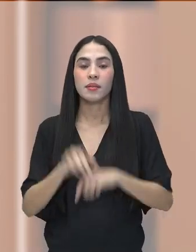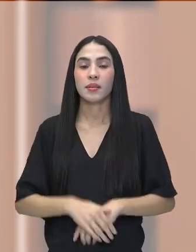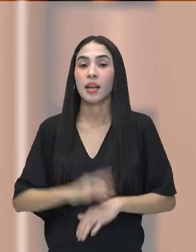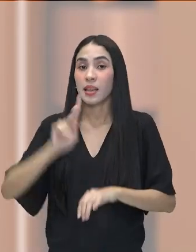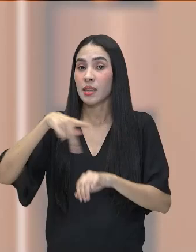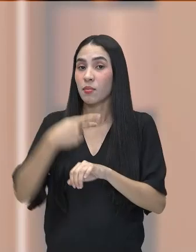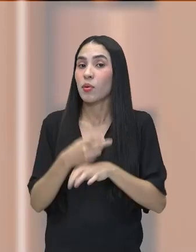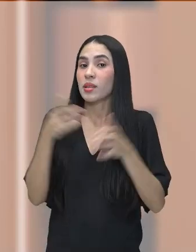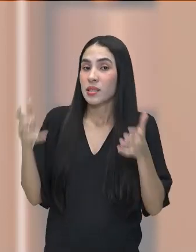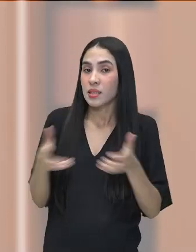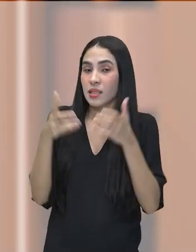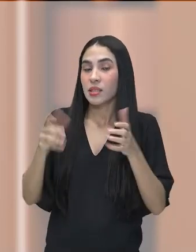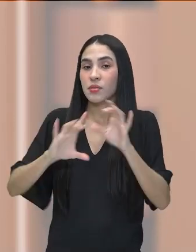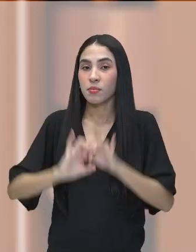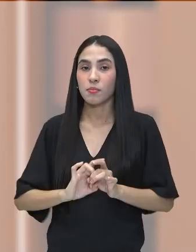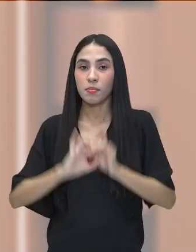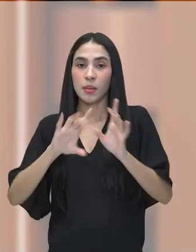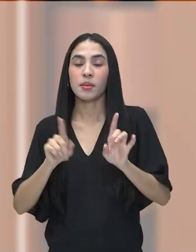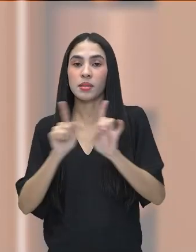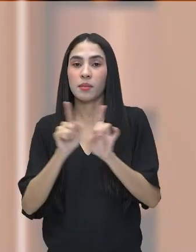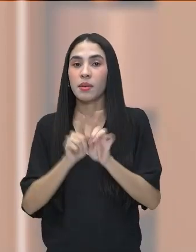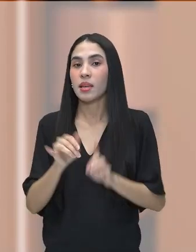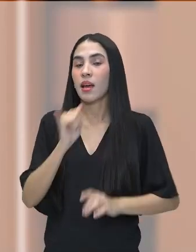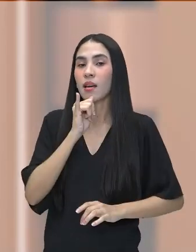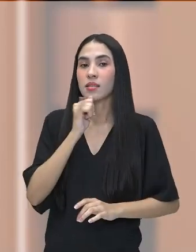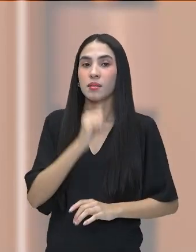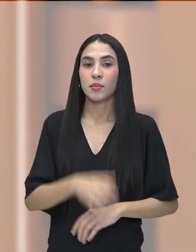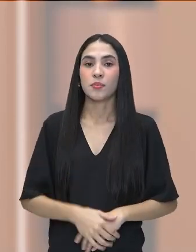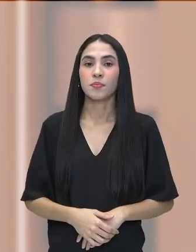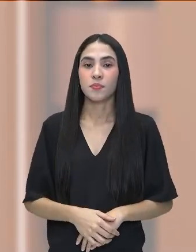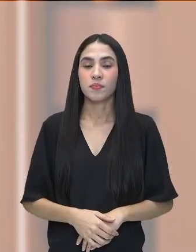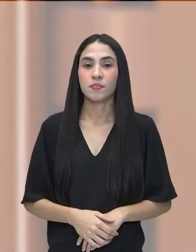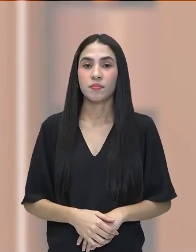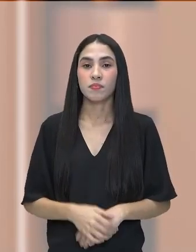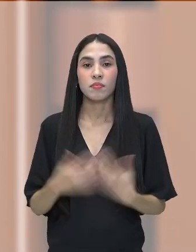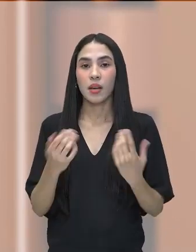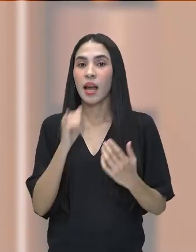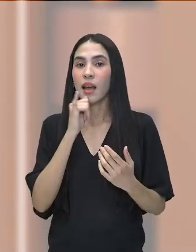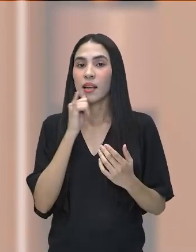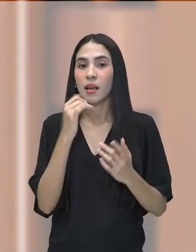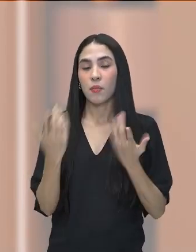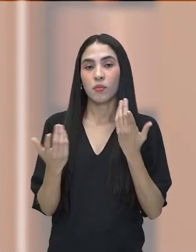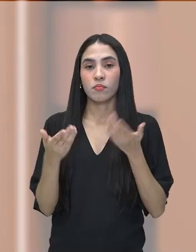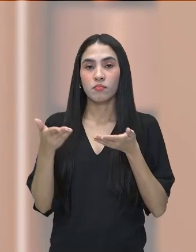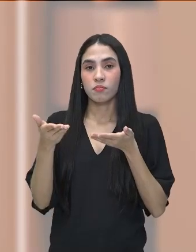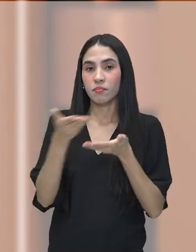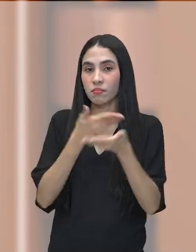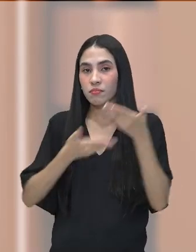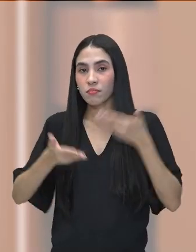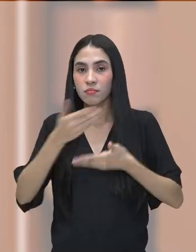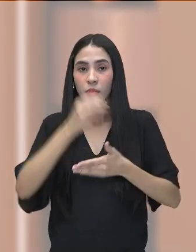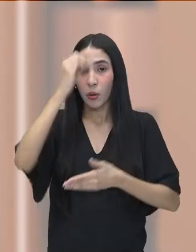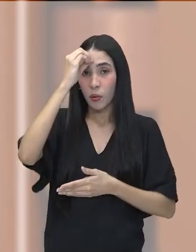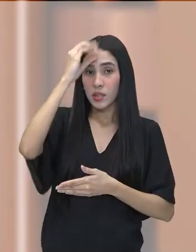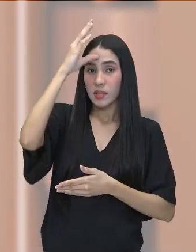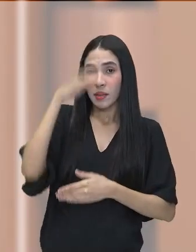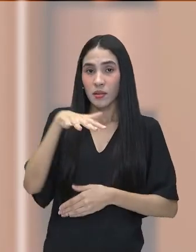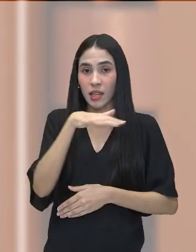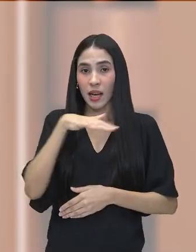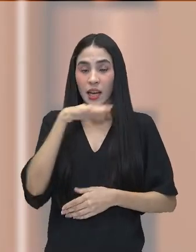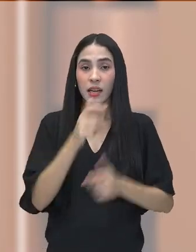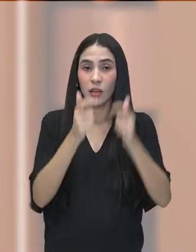incentivos permitem, eles são na troca ali da atividade, fornecimento de postos de trabalho